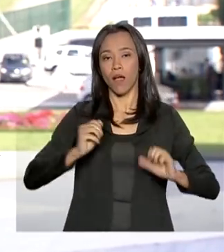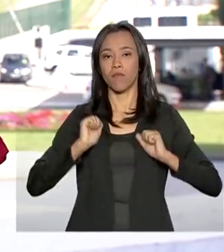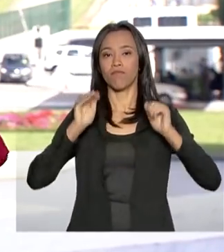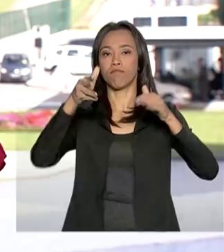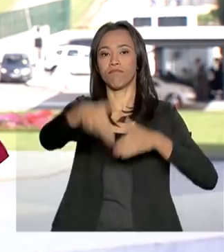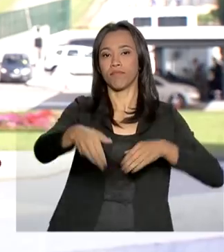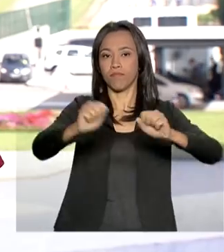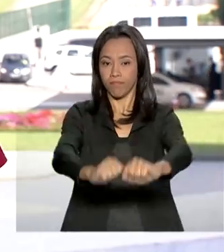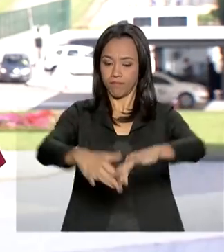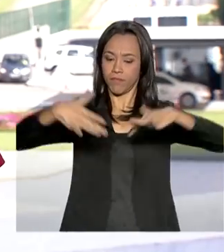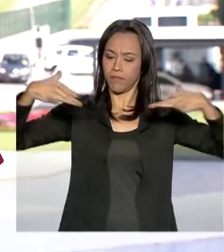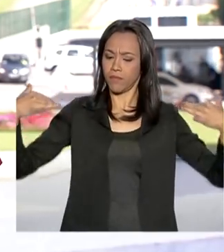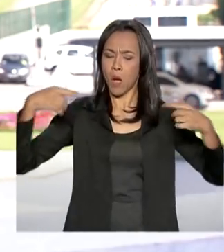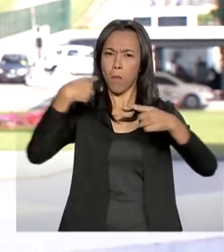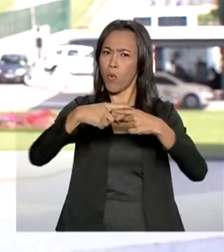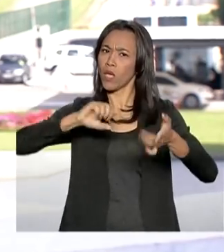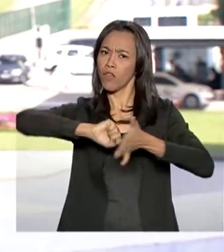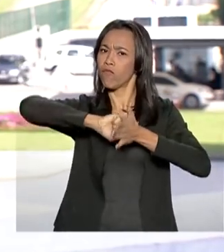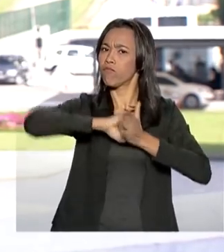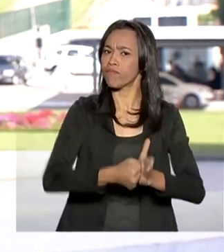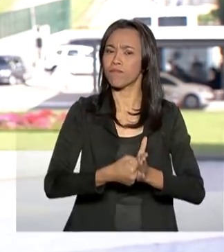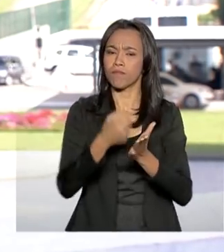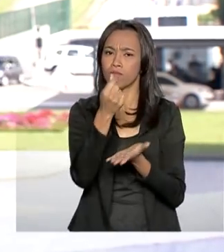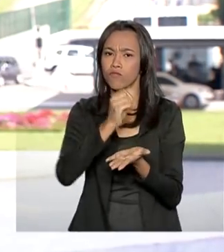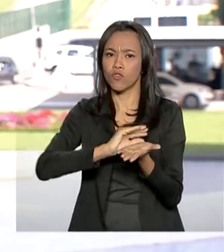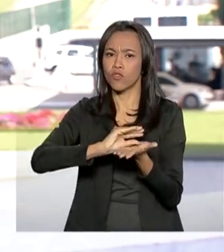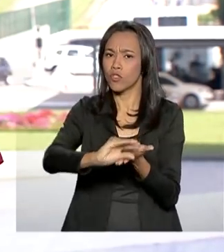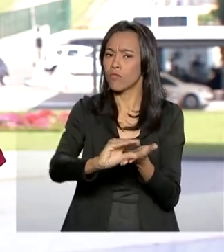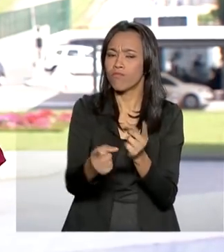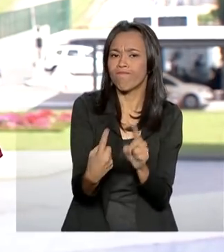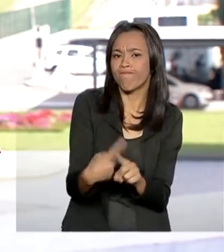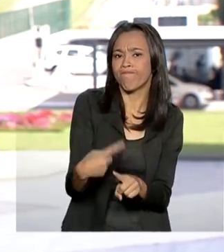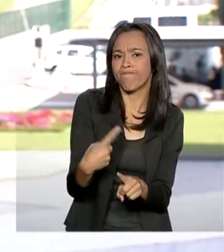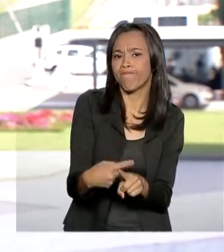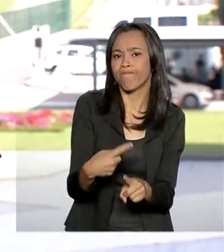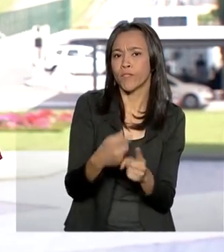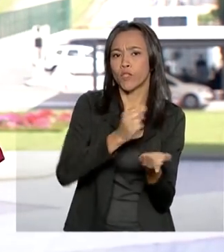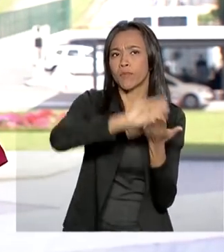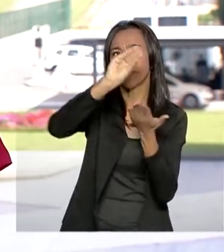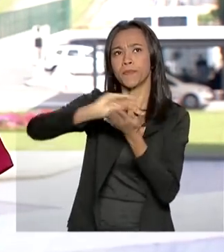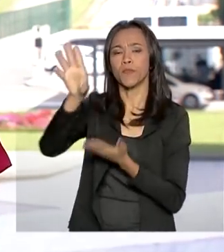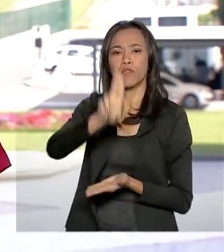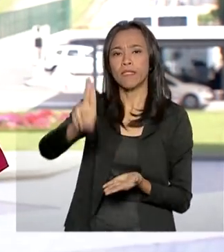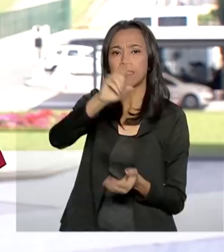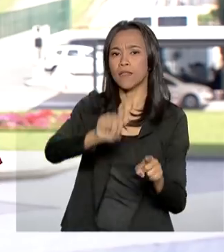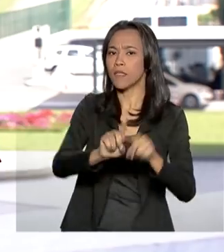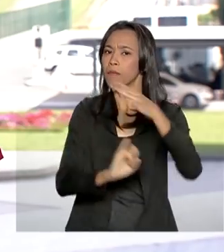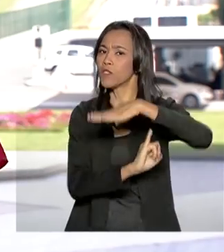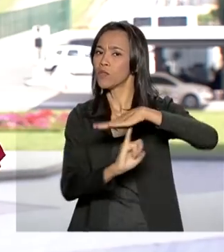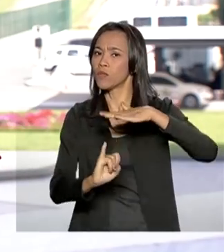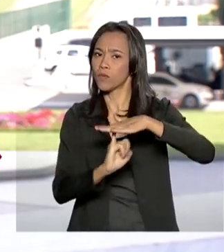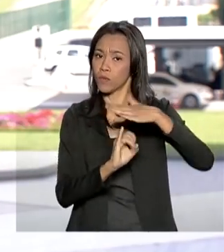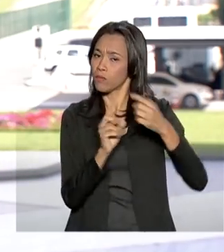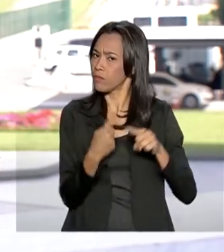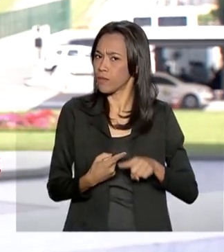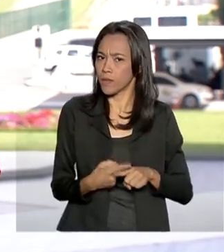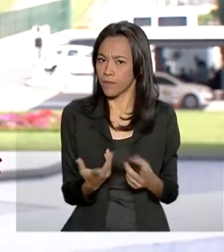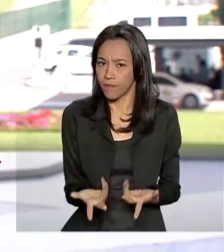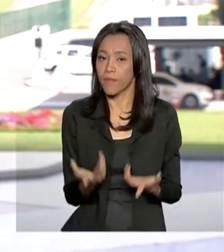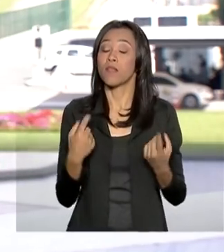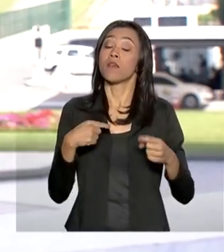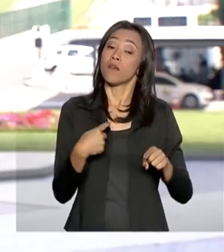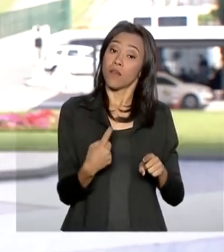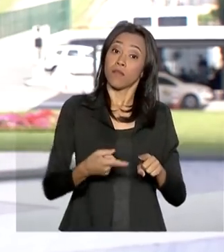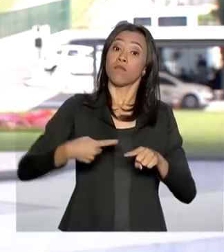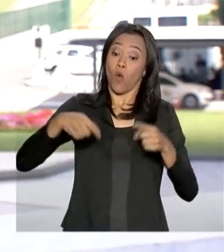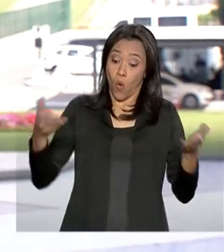o bloqueio dessas verbas aí das universidades e dos institutos federais. A ida do ministro à Câmara coincide com as manifestações que